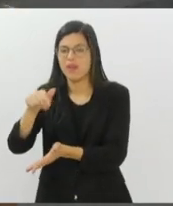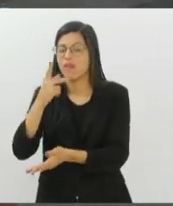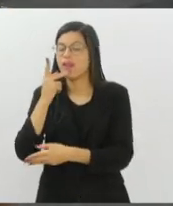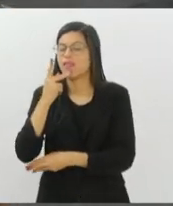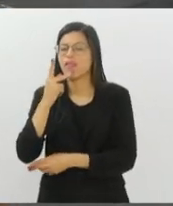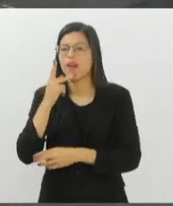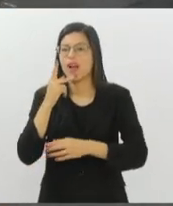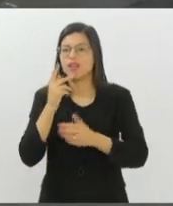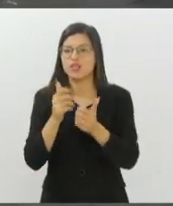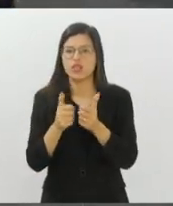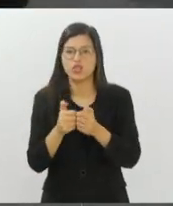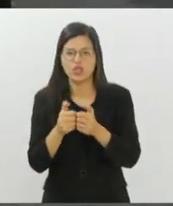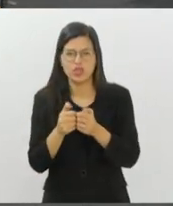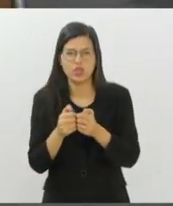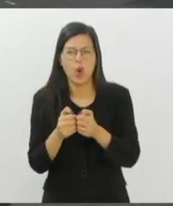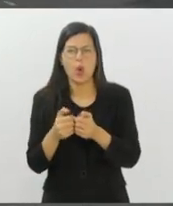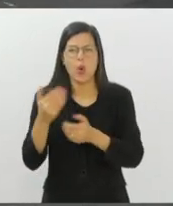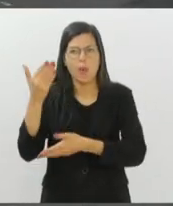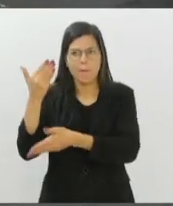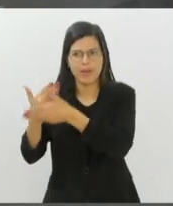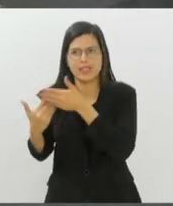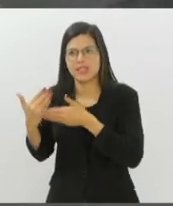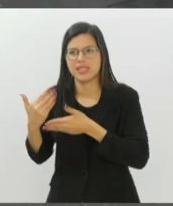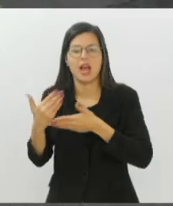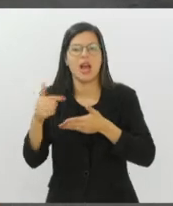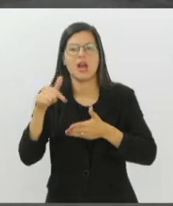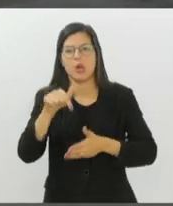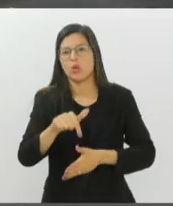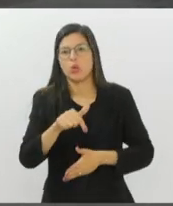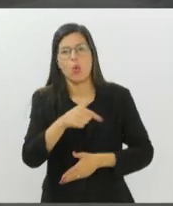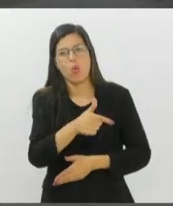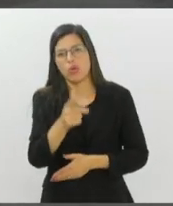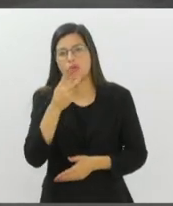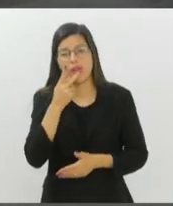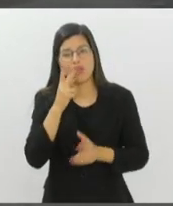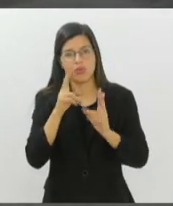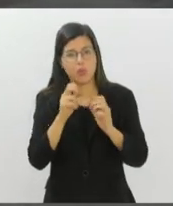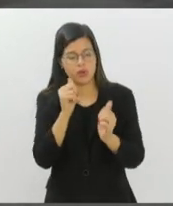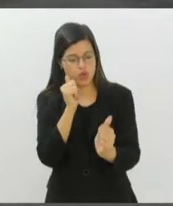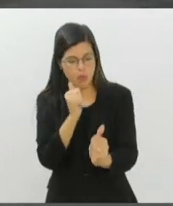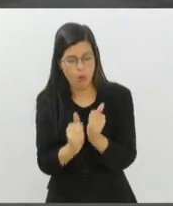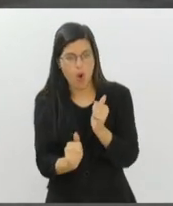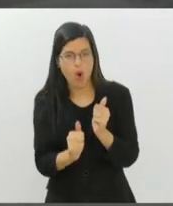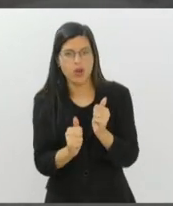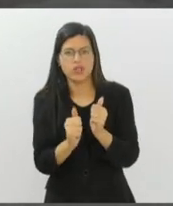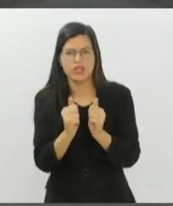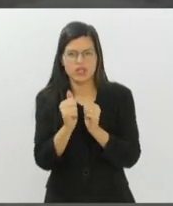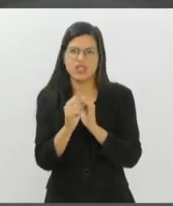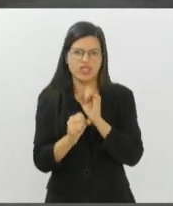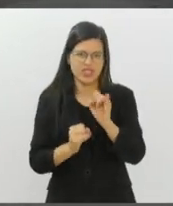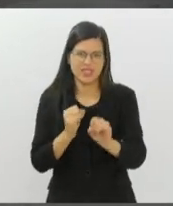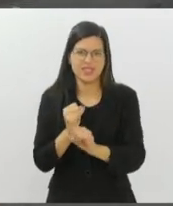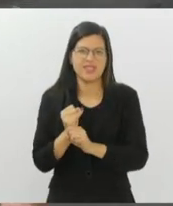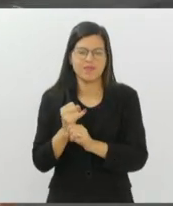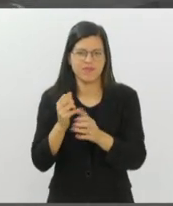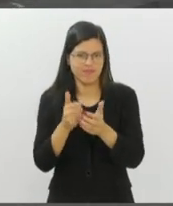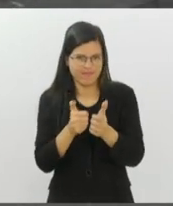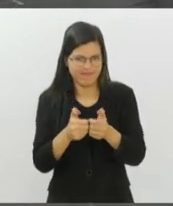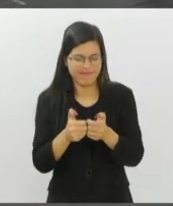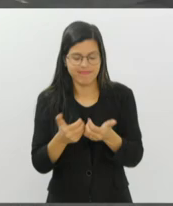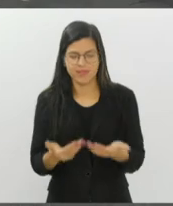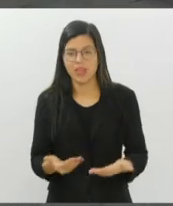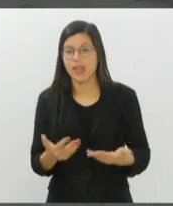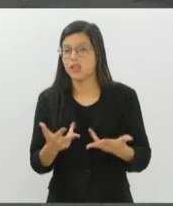mais antigos, jogos retrô, outro para falar de esportes eletrônicos, cenário competitivo. Então a gente viu o tamanho